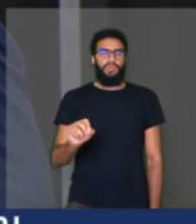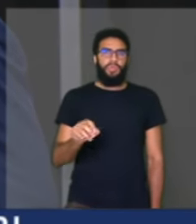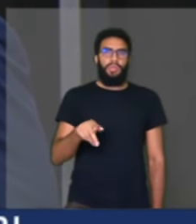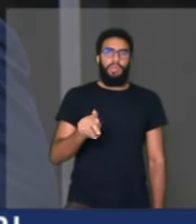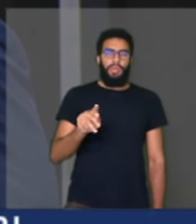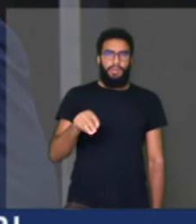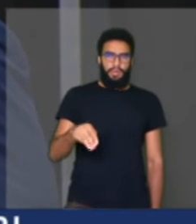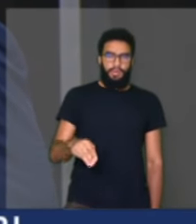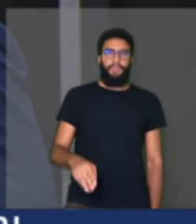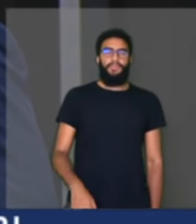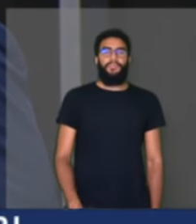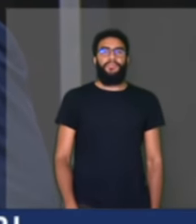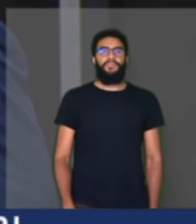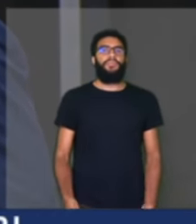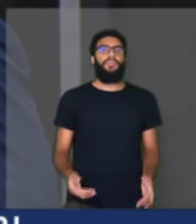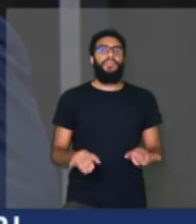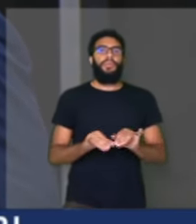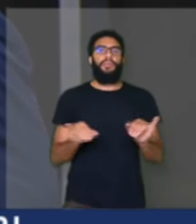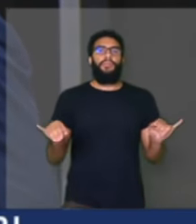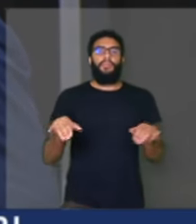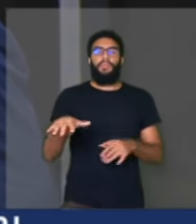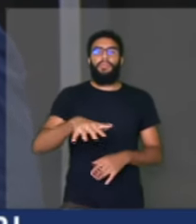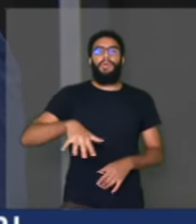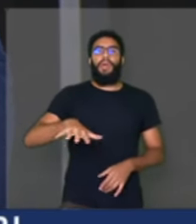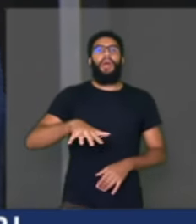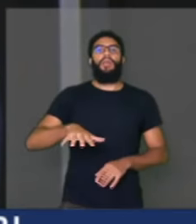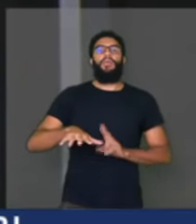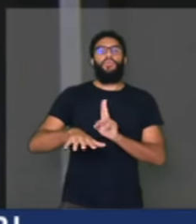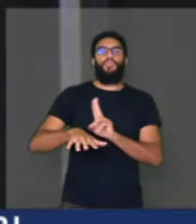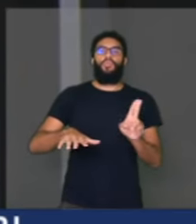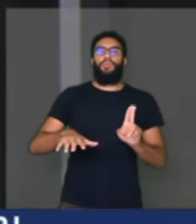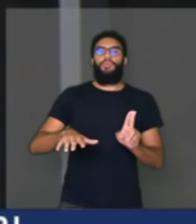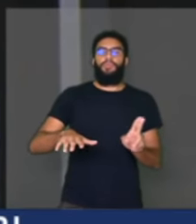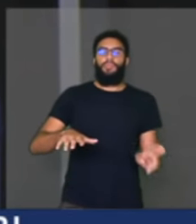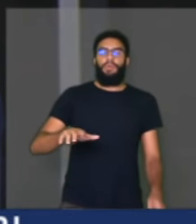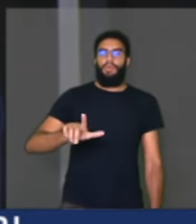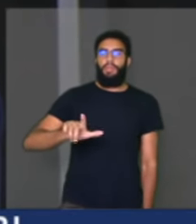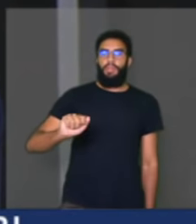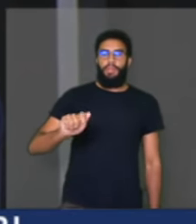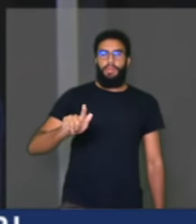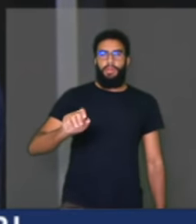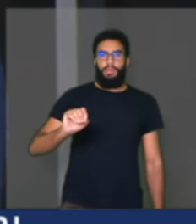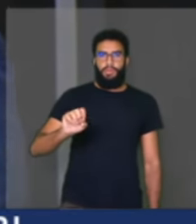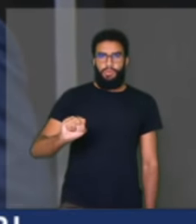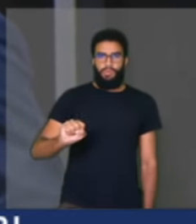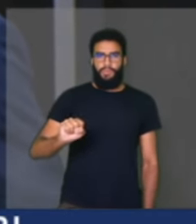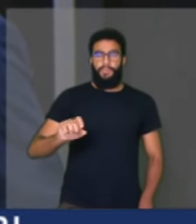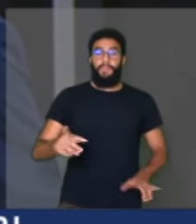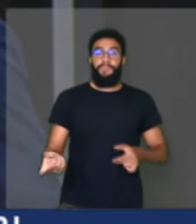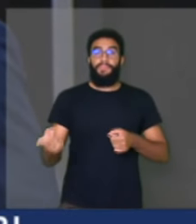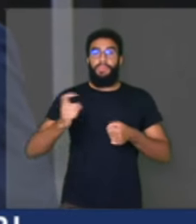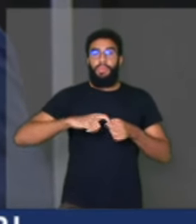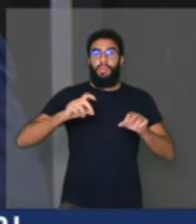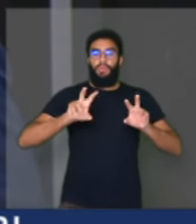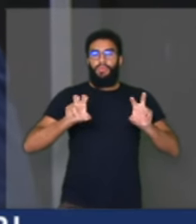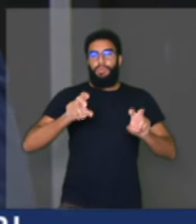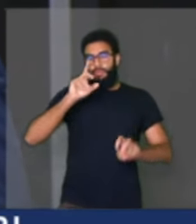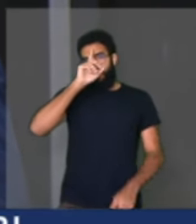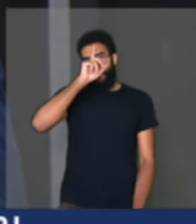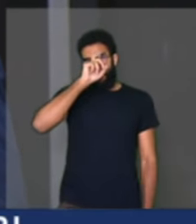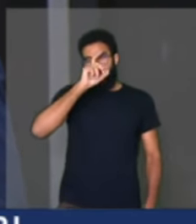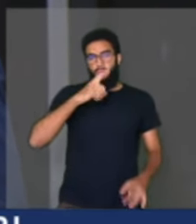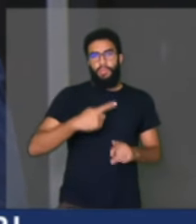Cabo Frio. Eu estou falando da região dos lagos, mas eu vou voltar a falar do hospital, porque a causa do hospital está